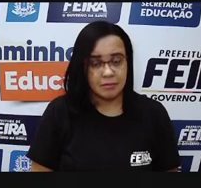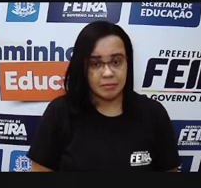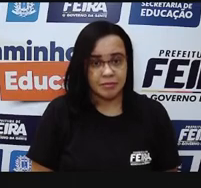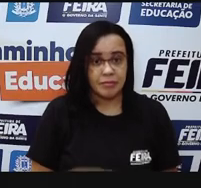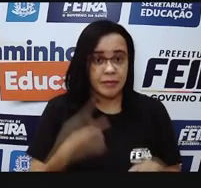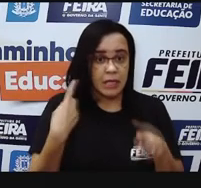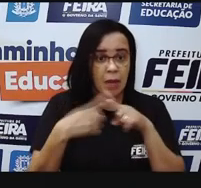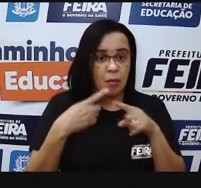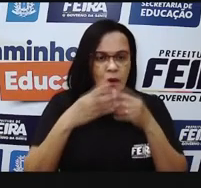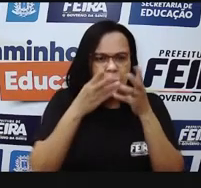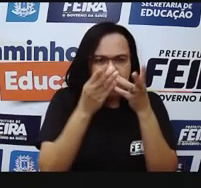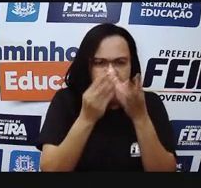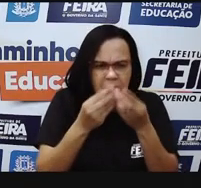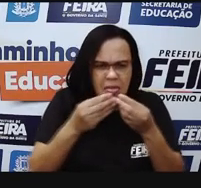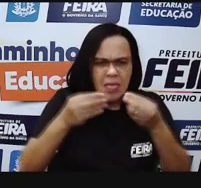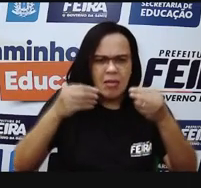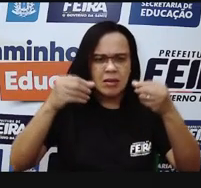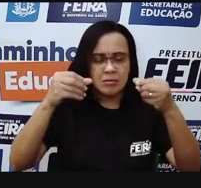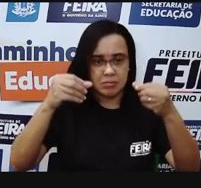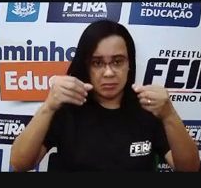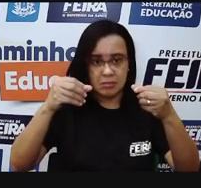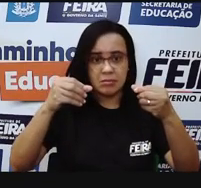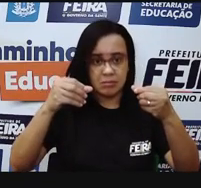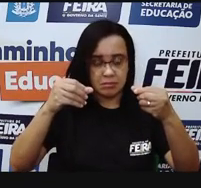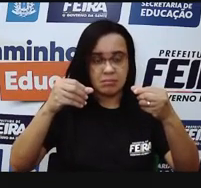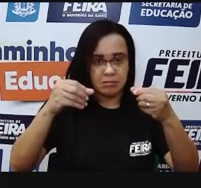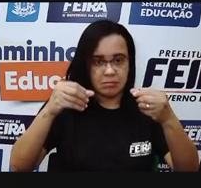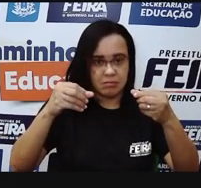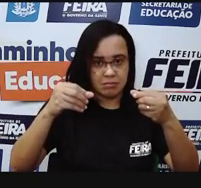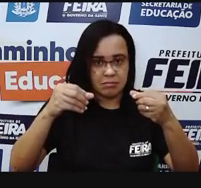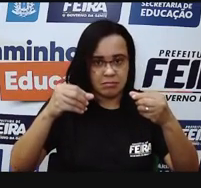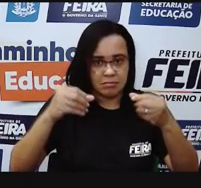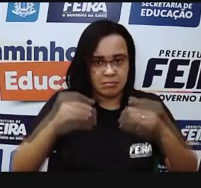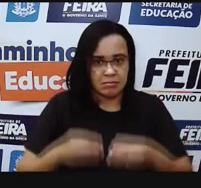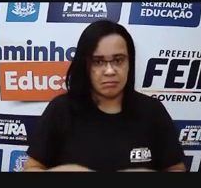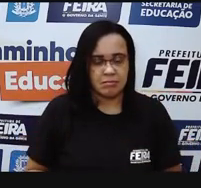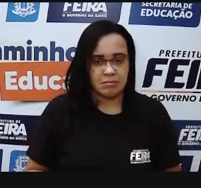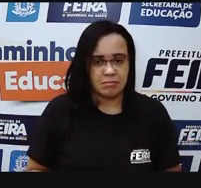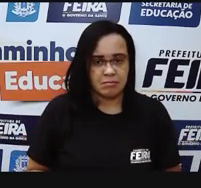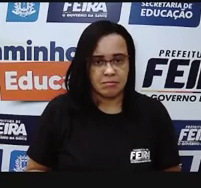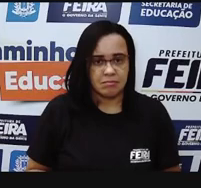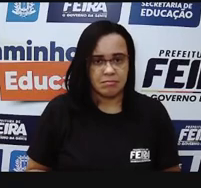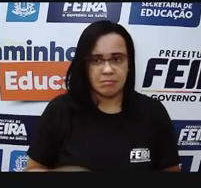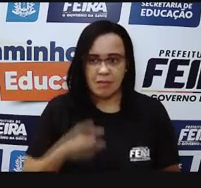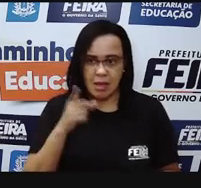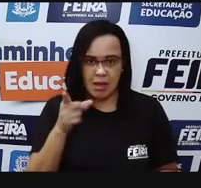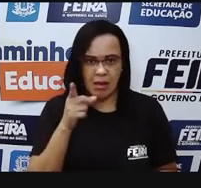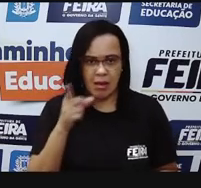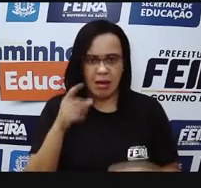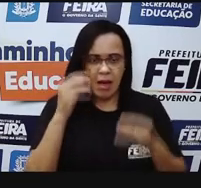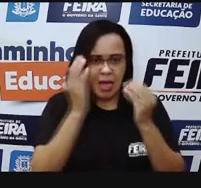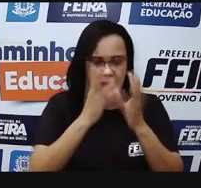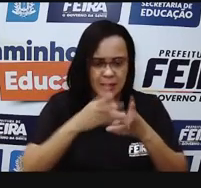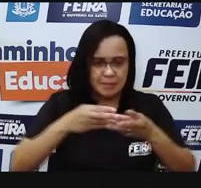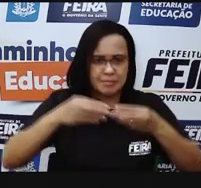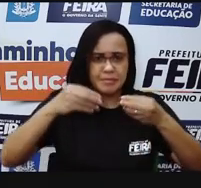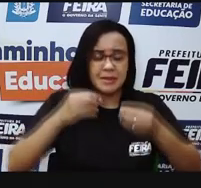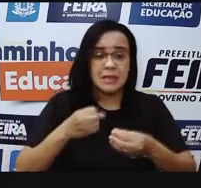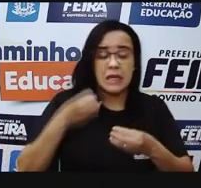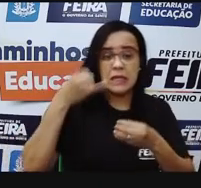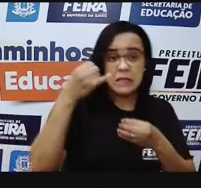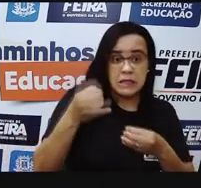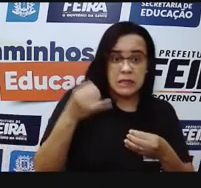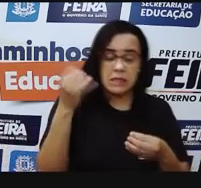saliva, ela comece a ativar, ela comece a envolver o alimento e fazer com que a gente,